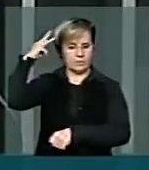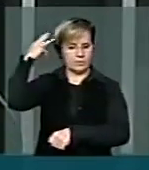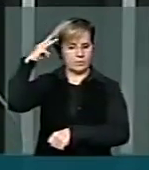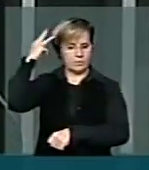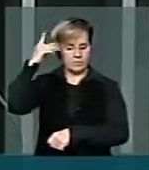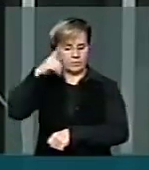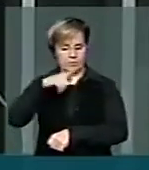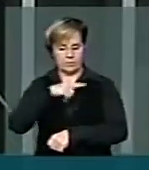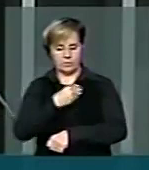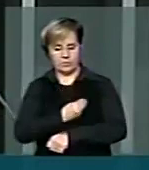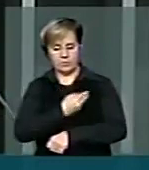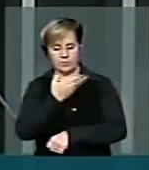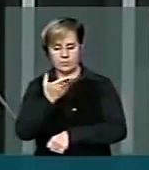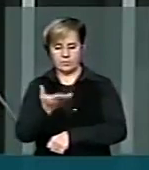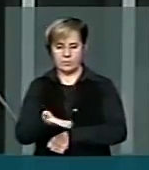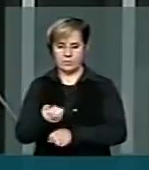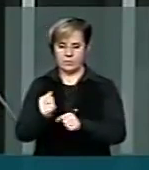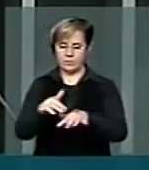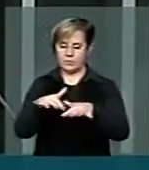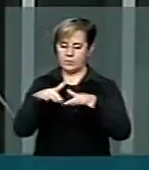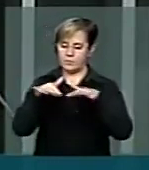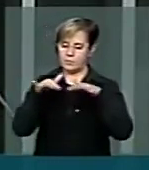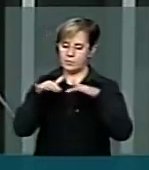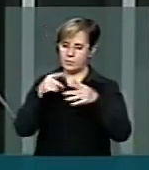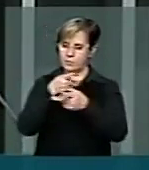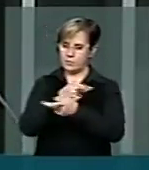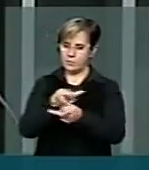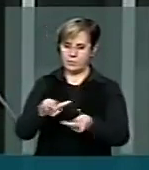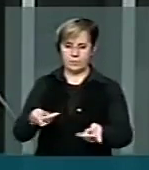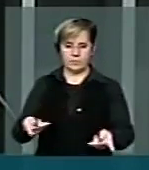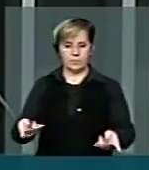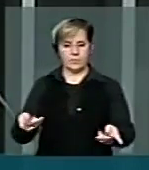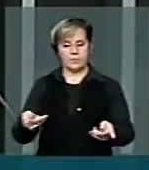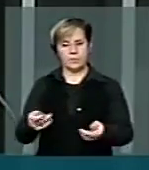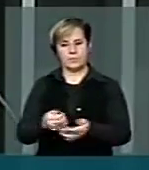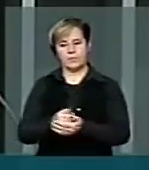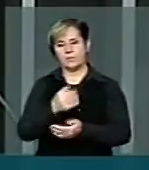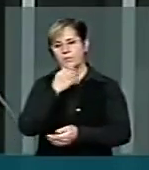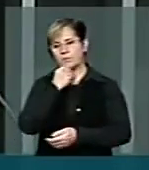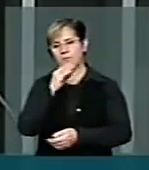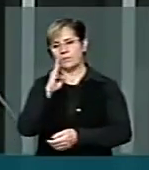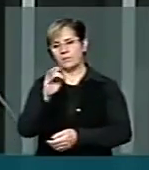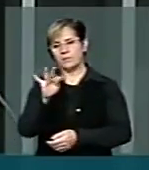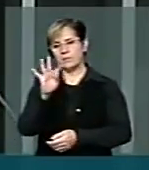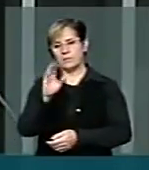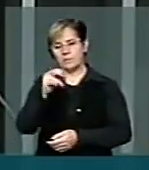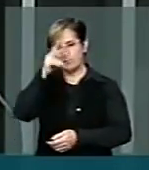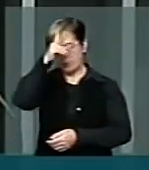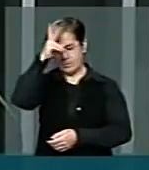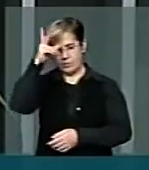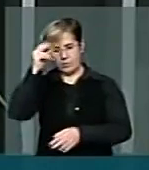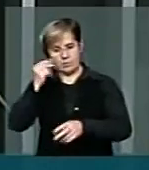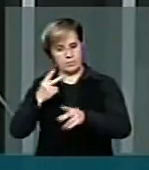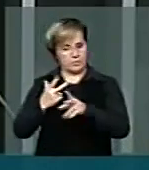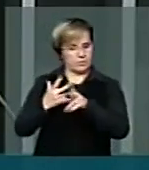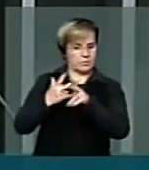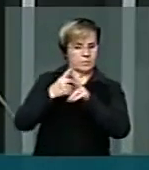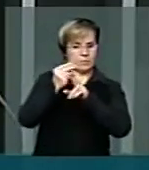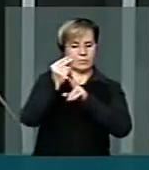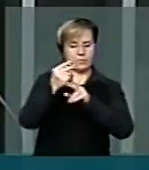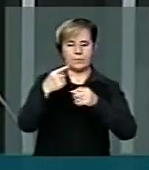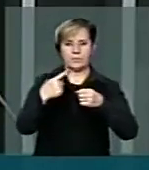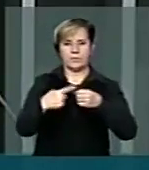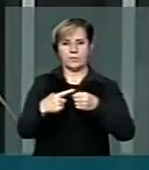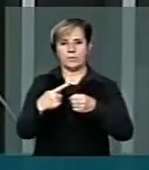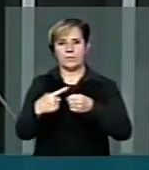aqui está no plenário, a nos visitar, o Beto, prefeito eleito da